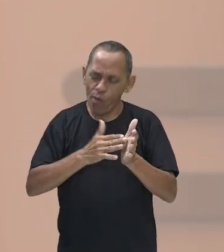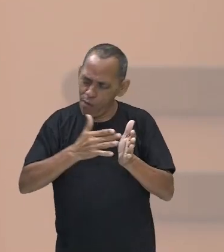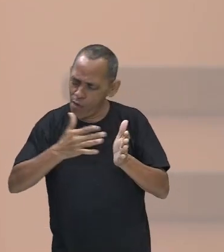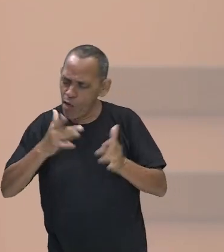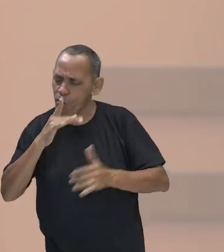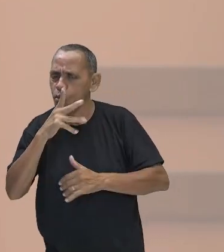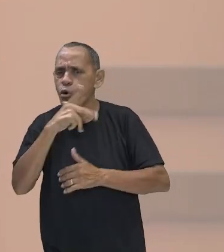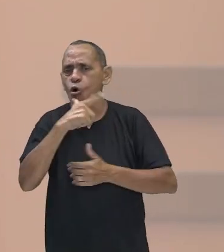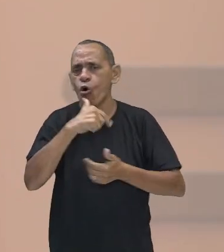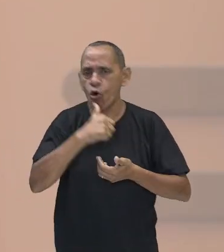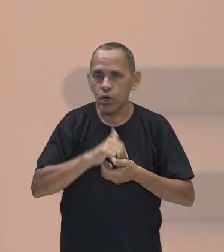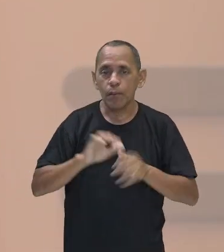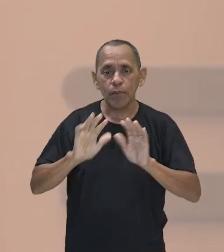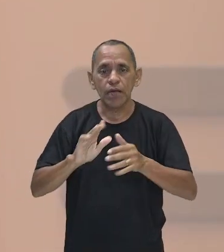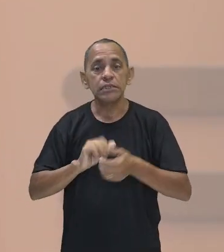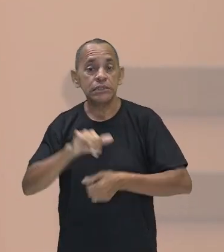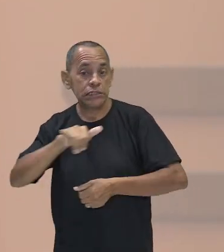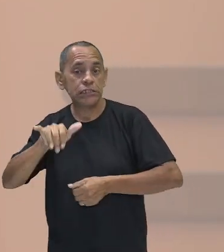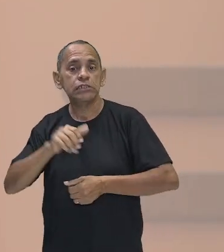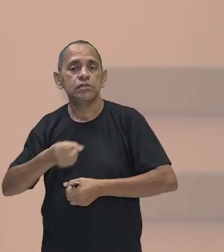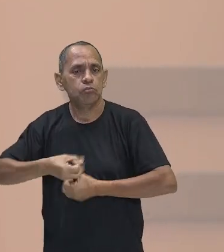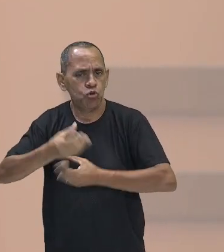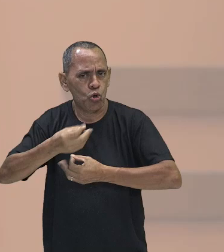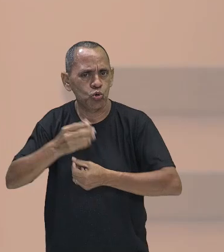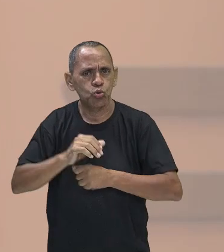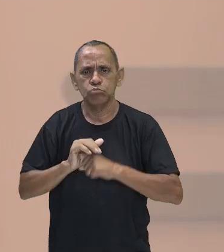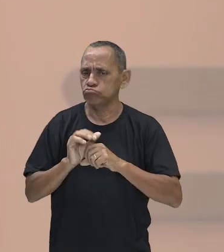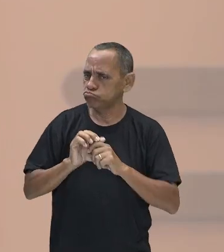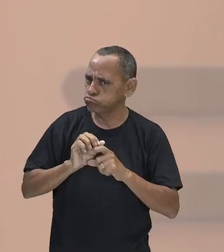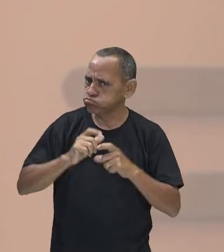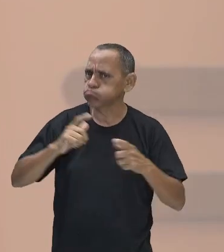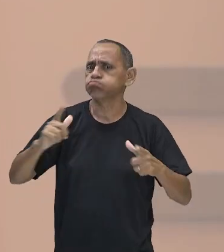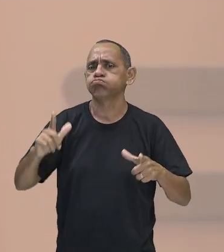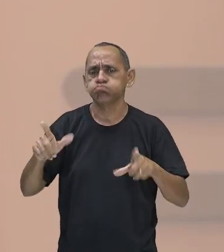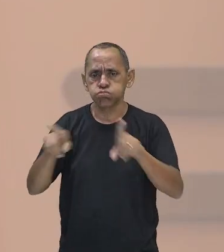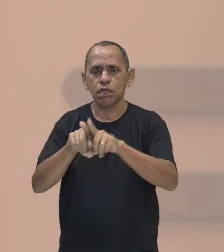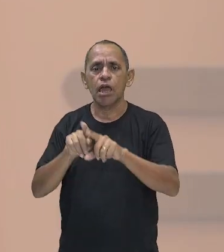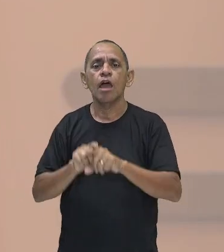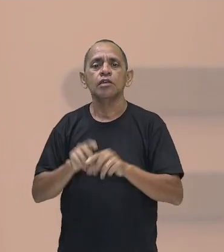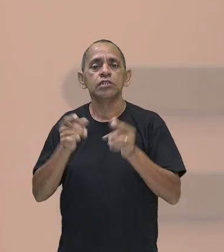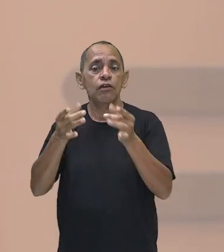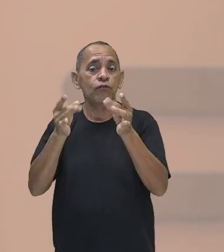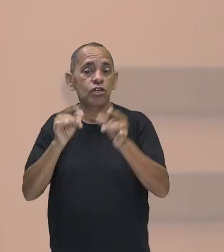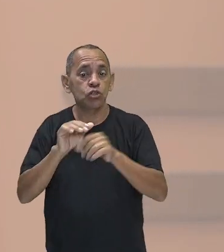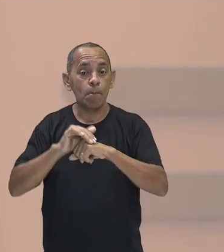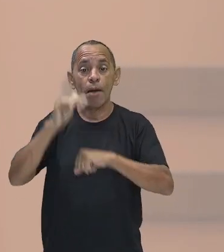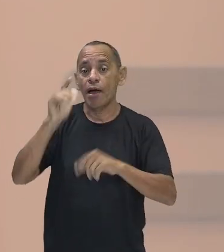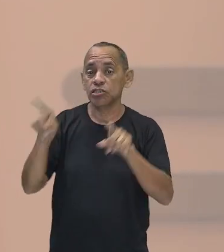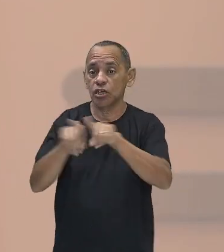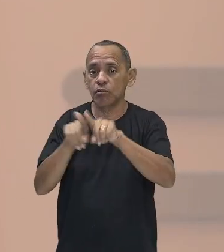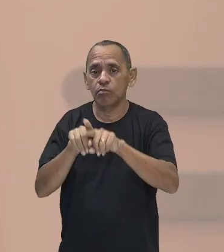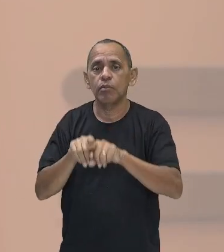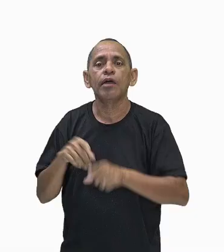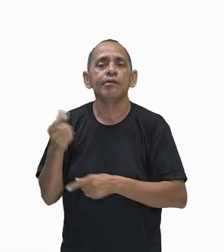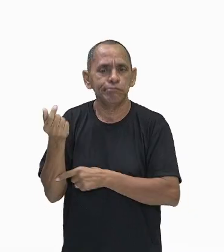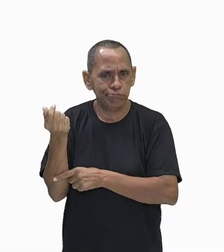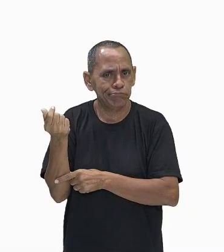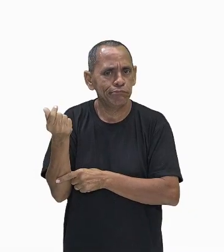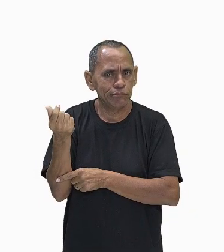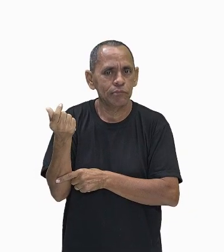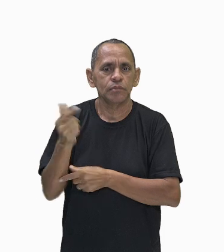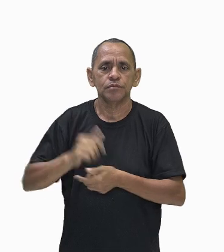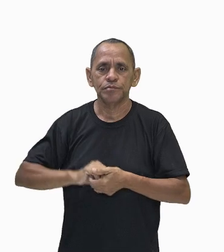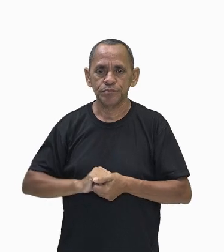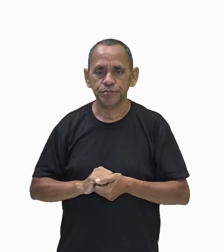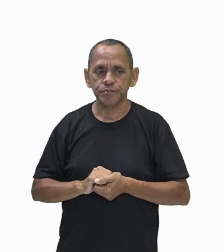produz muito e menos tempo, basicamente você vende mais e também, consequentemente, ganha mais dinheiro. Gente, vamos ao